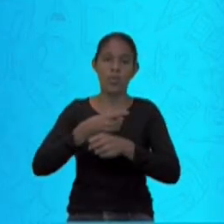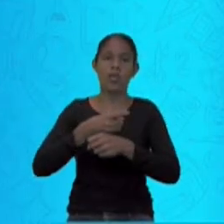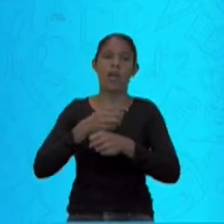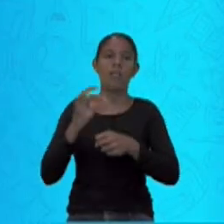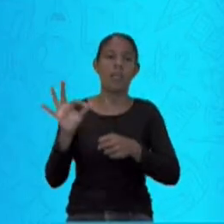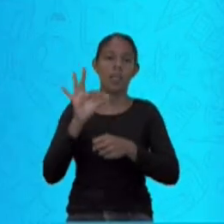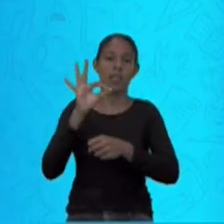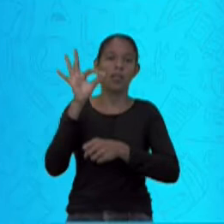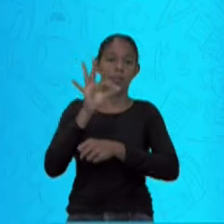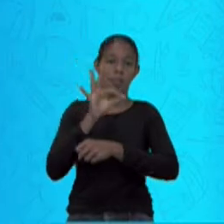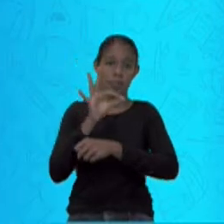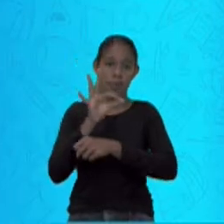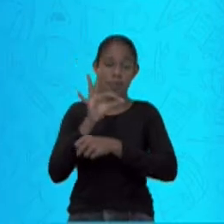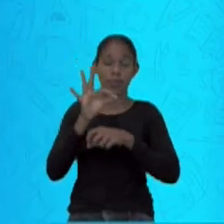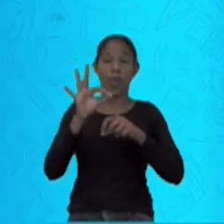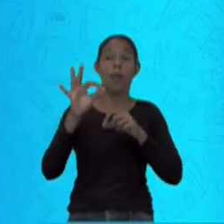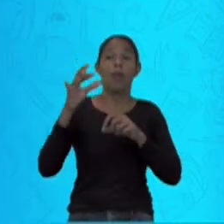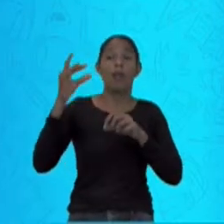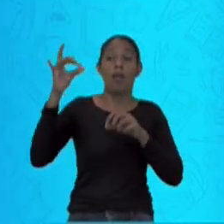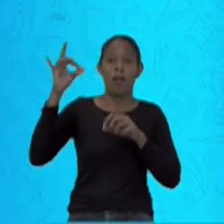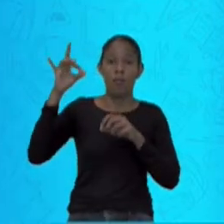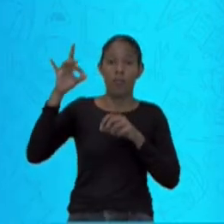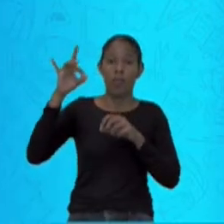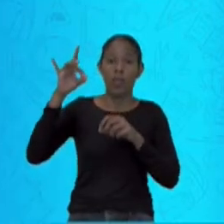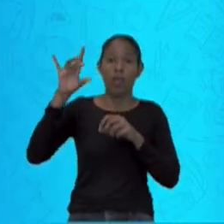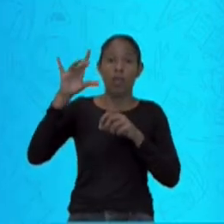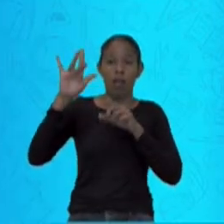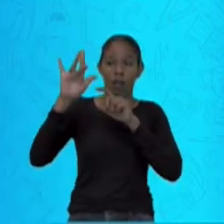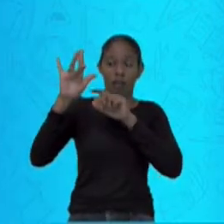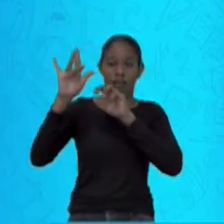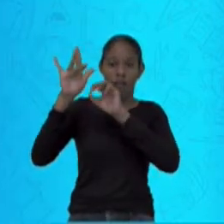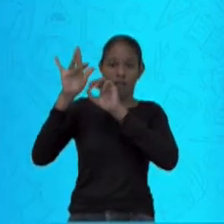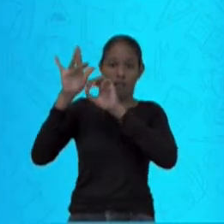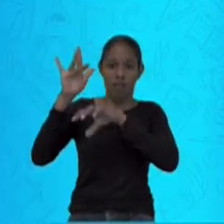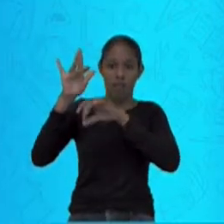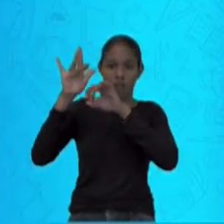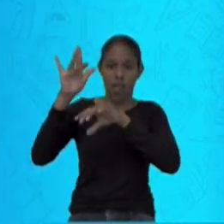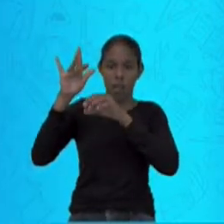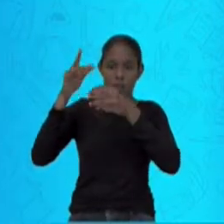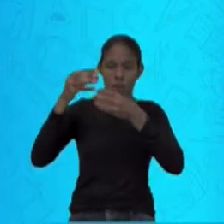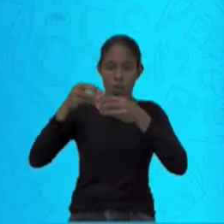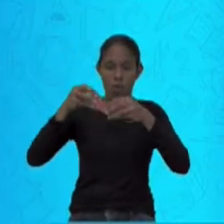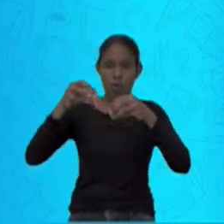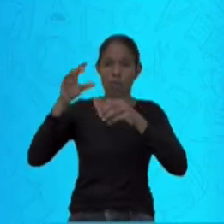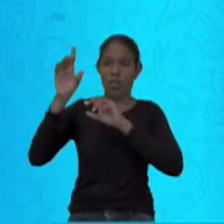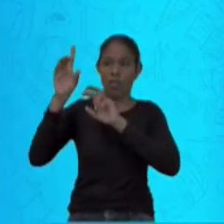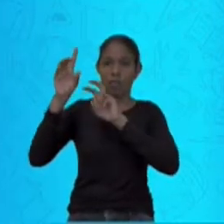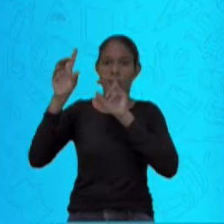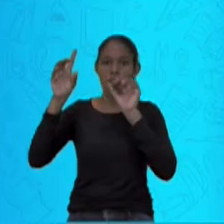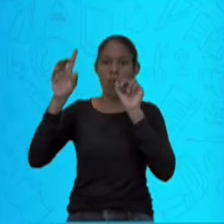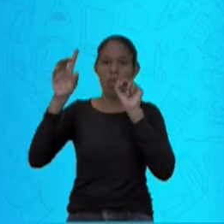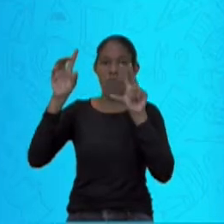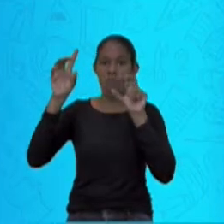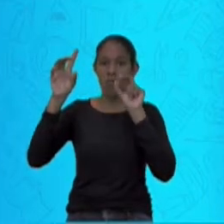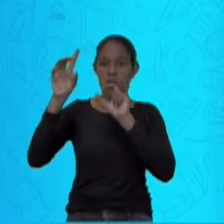infectada para transmitir a doença. A fêmea infectada transmite o vírus.